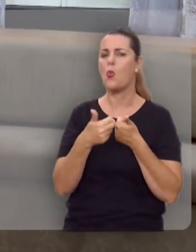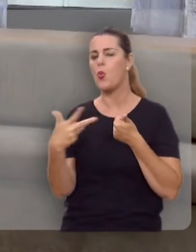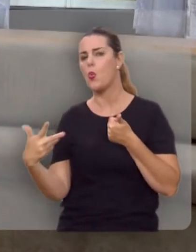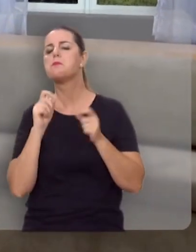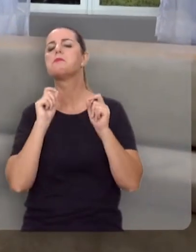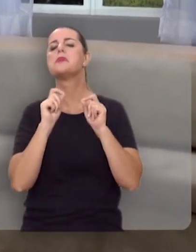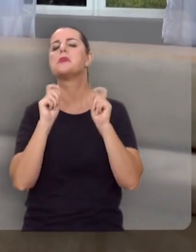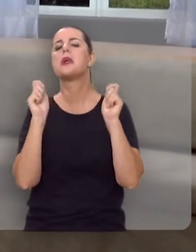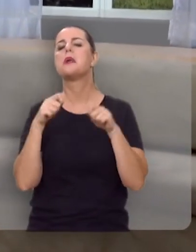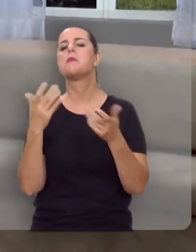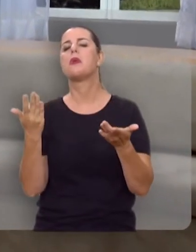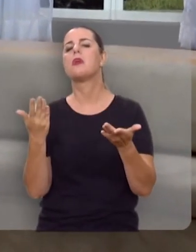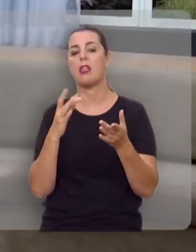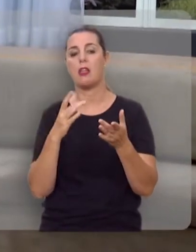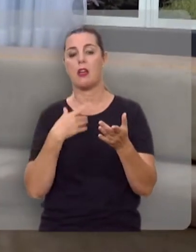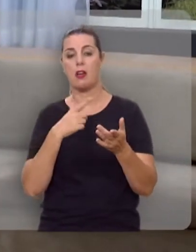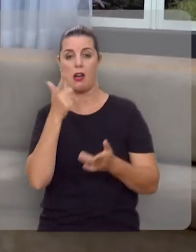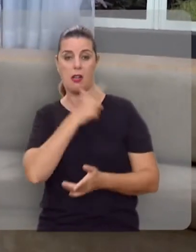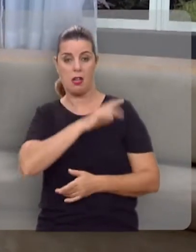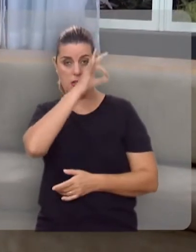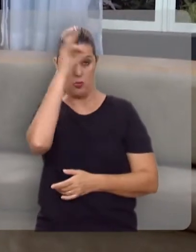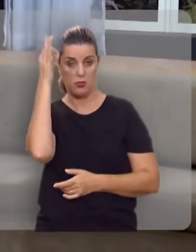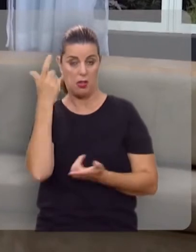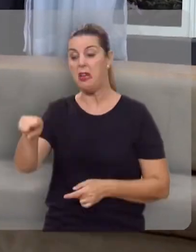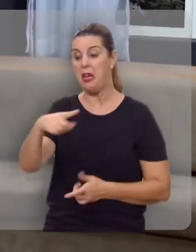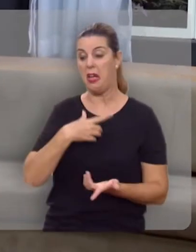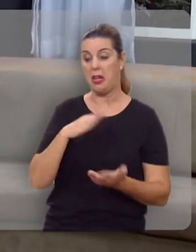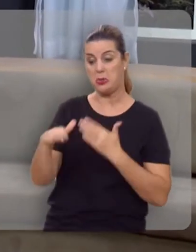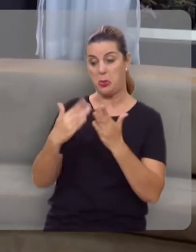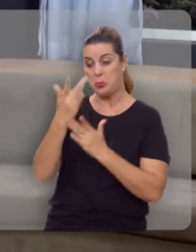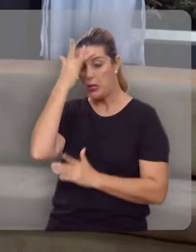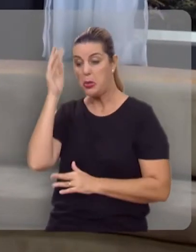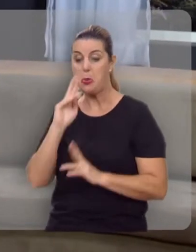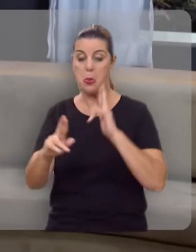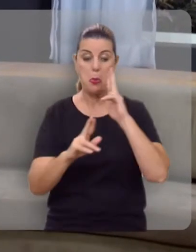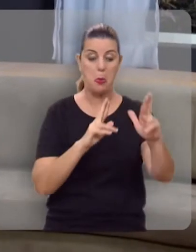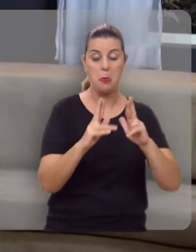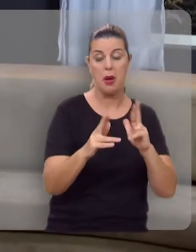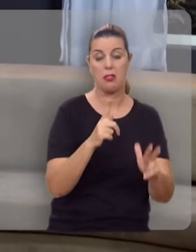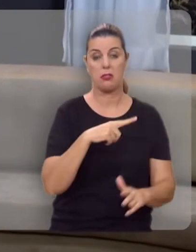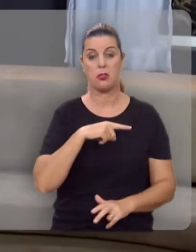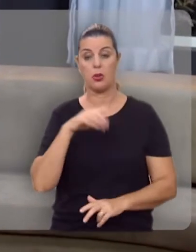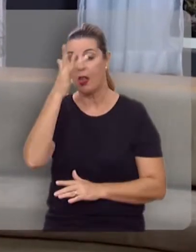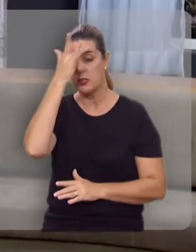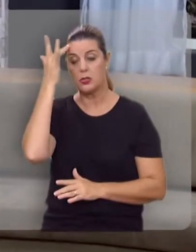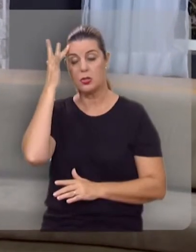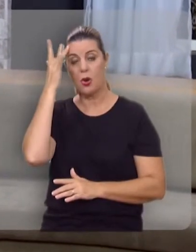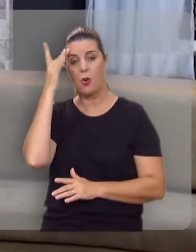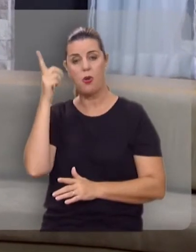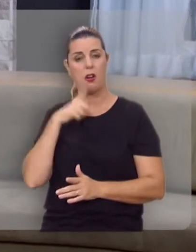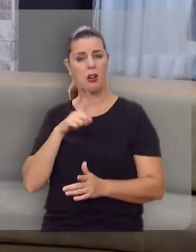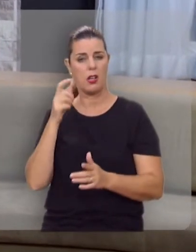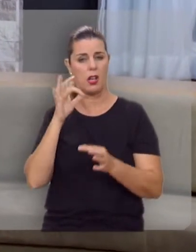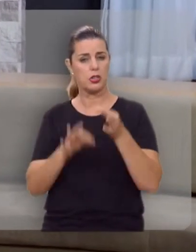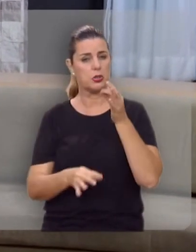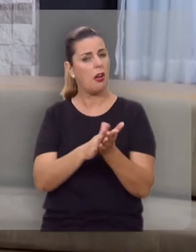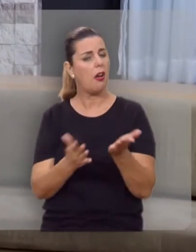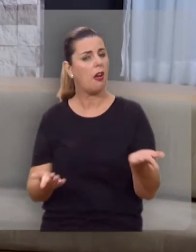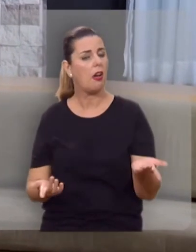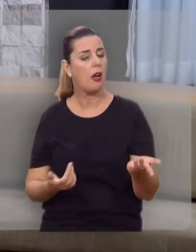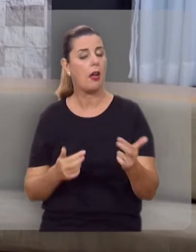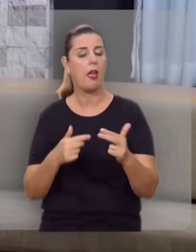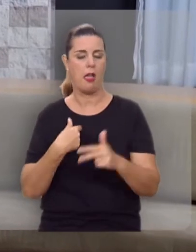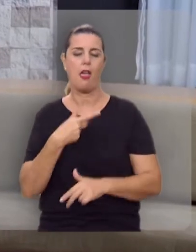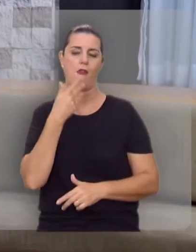critérios, quem pode escapar? Quem pode ser inocentado? Quem pode sair deste tribunal justificado? E eu posso lhe garantir